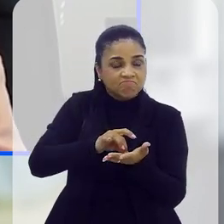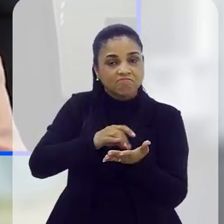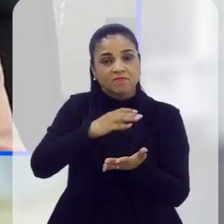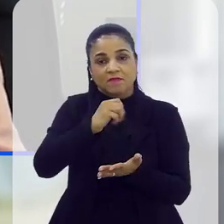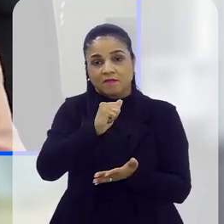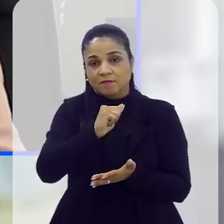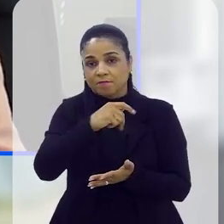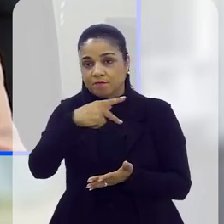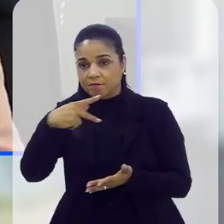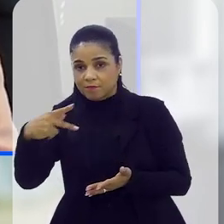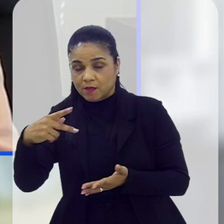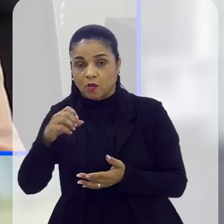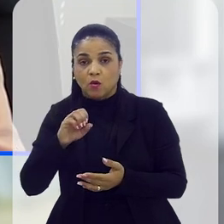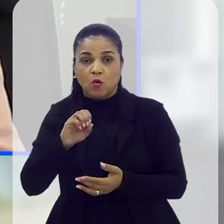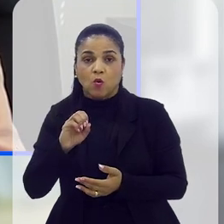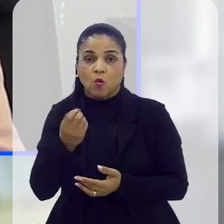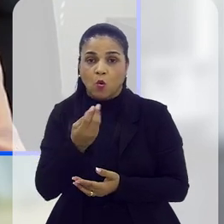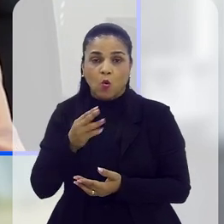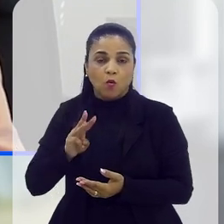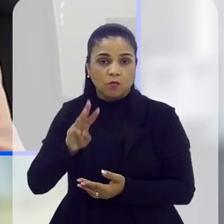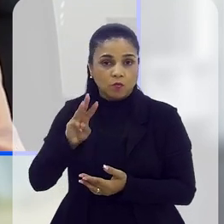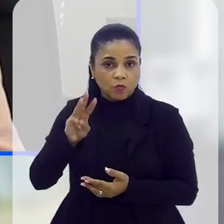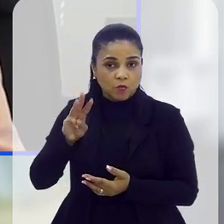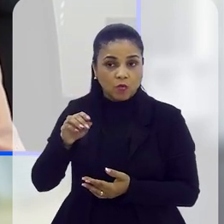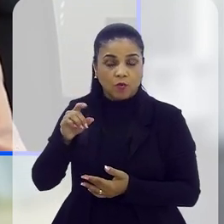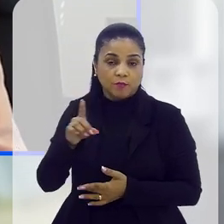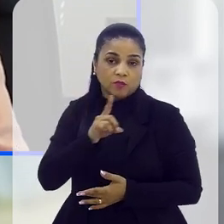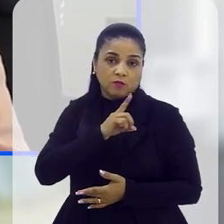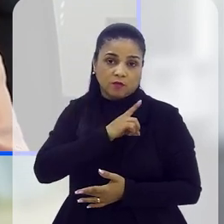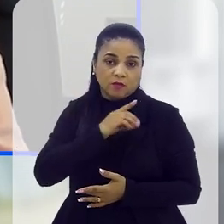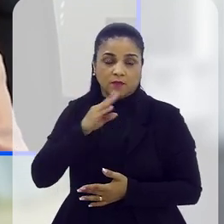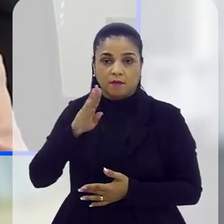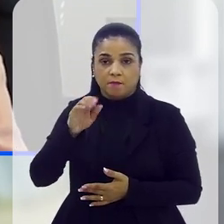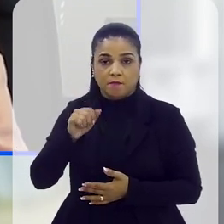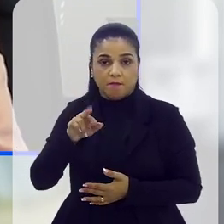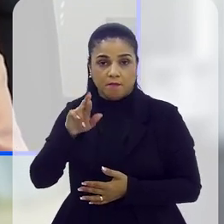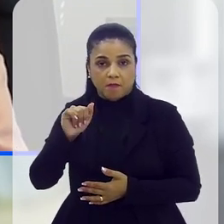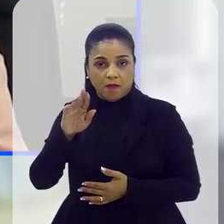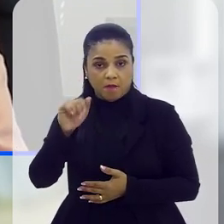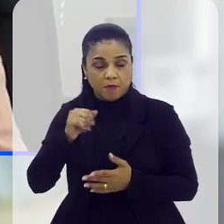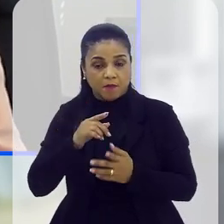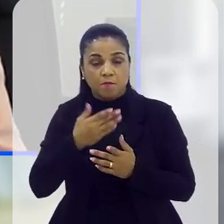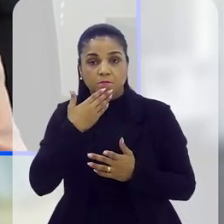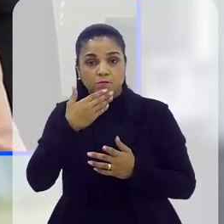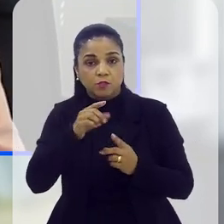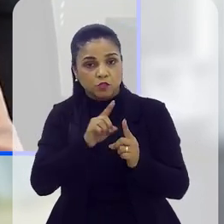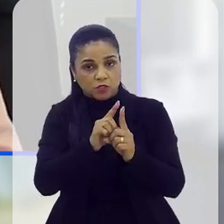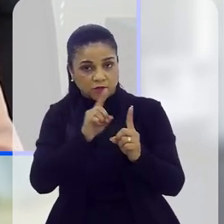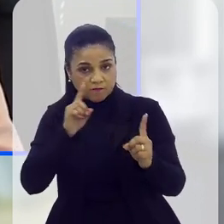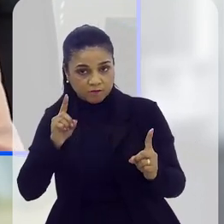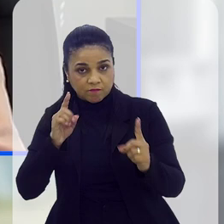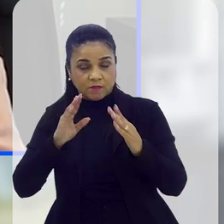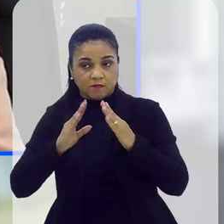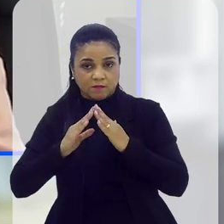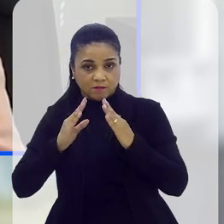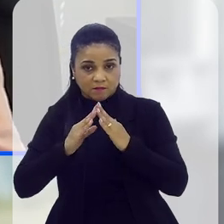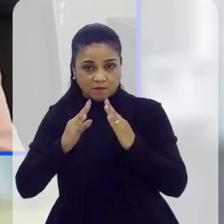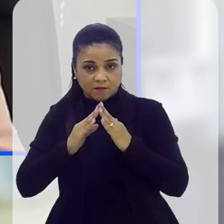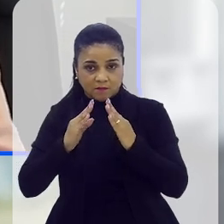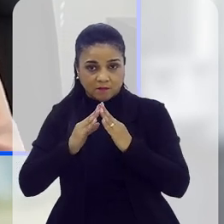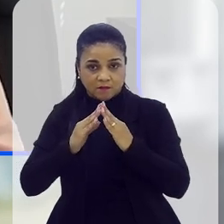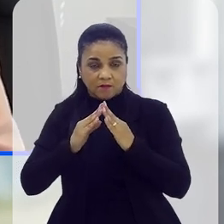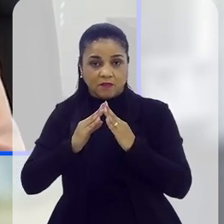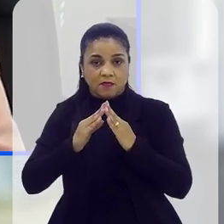pelo aplicativo Maria da Penha, como bem colocou a doutora Bárbara, eu vou pedir o afastamento do lar pelo